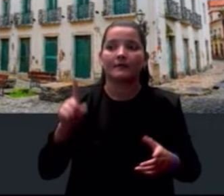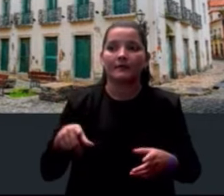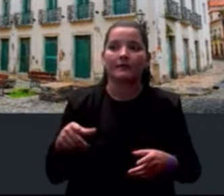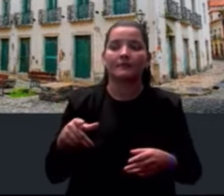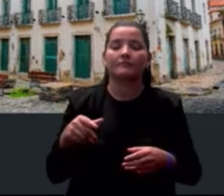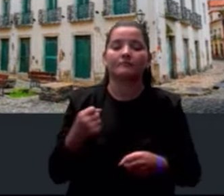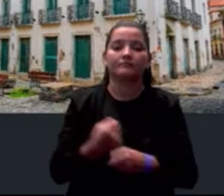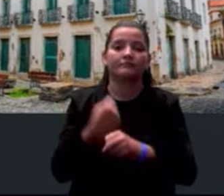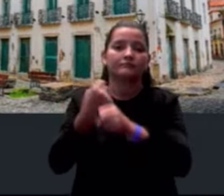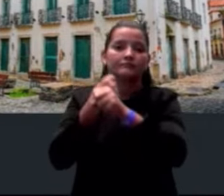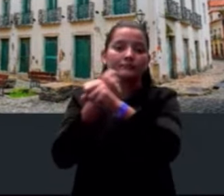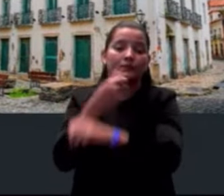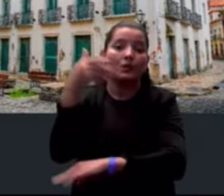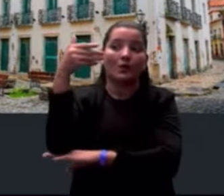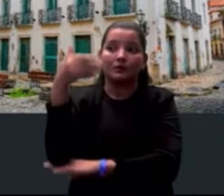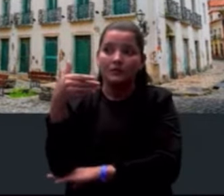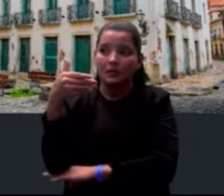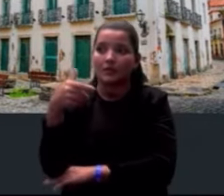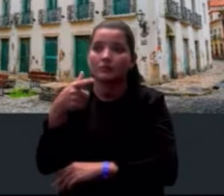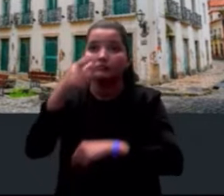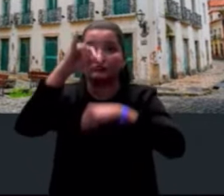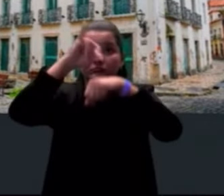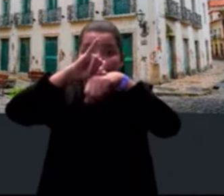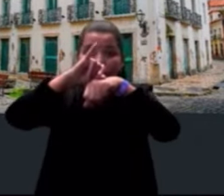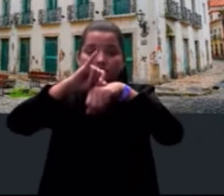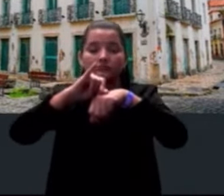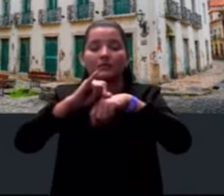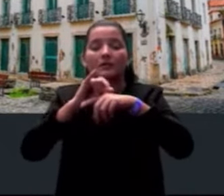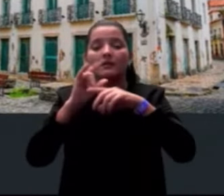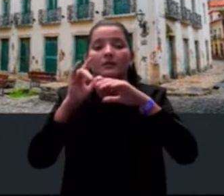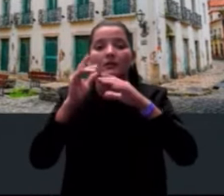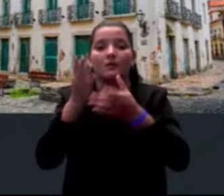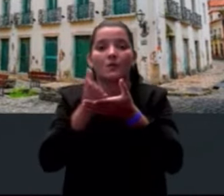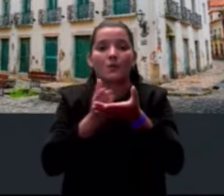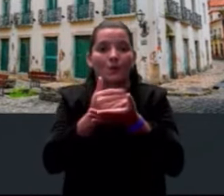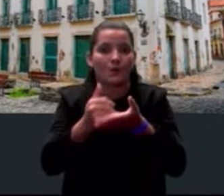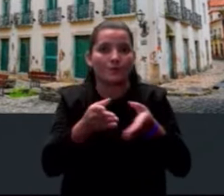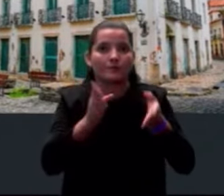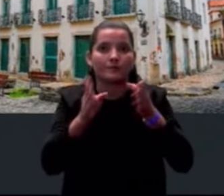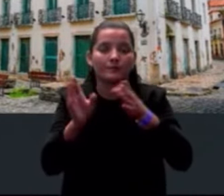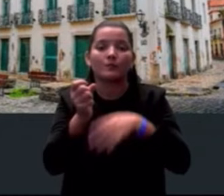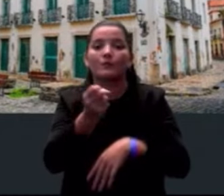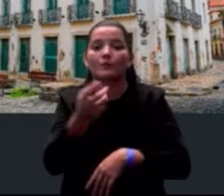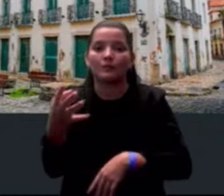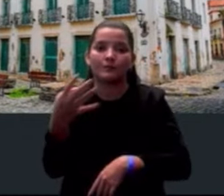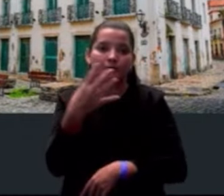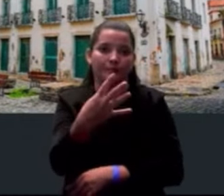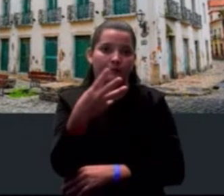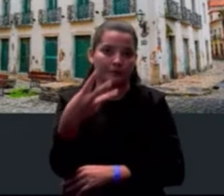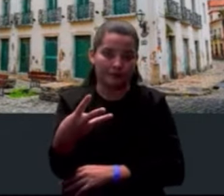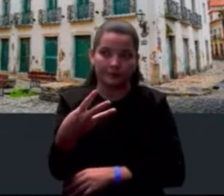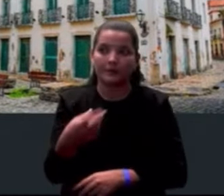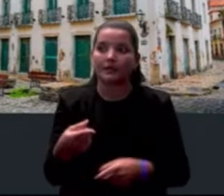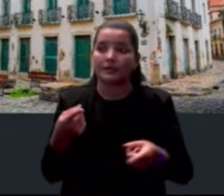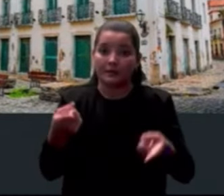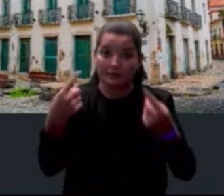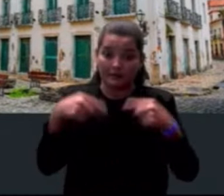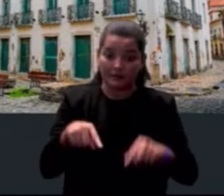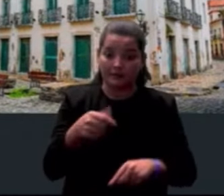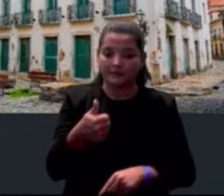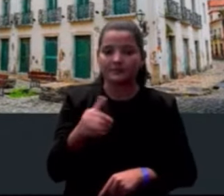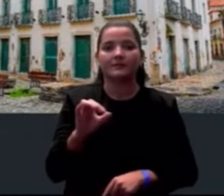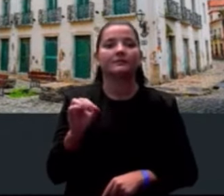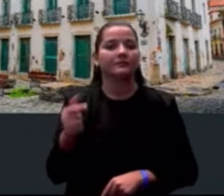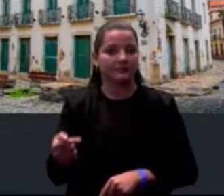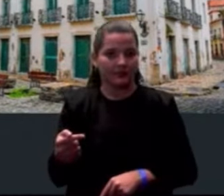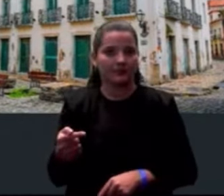edifício de cima, 43 apartamentos e depois, neste aqui, que é o edifício da Defensoria, teremos mais 66. Pelo